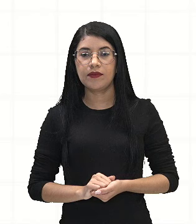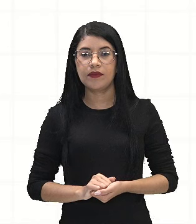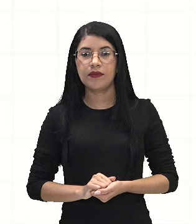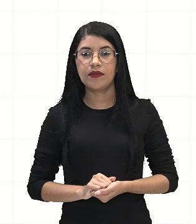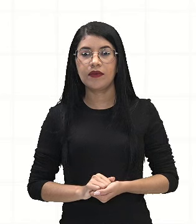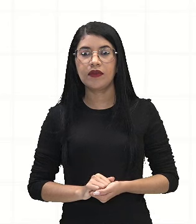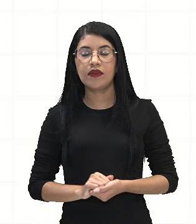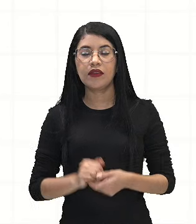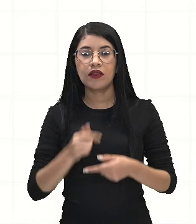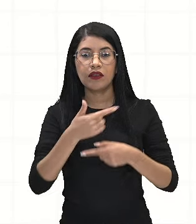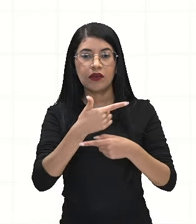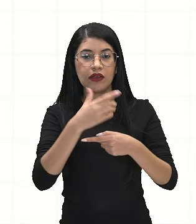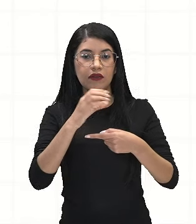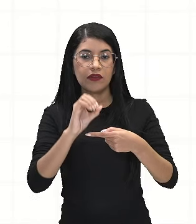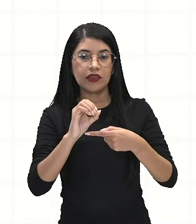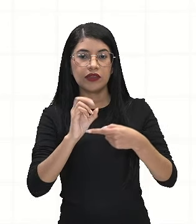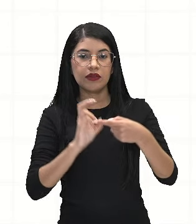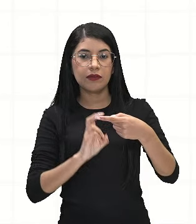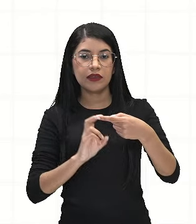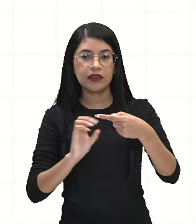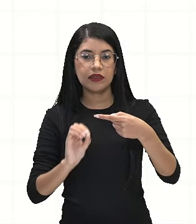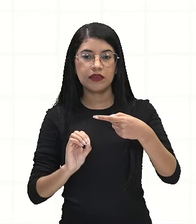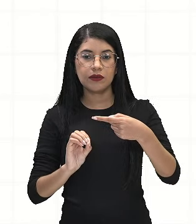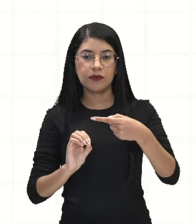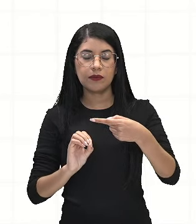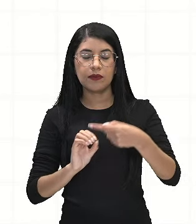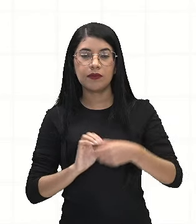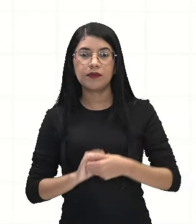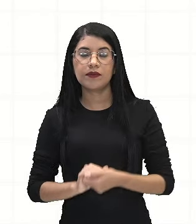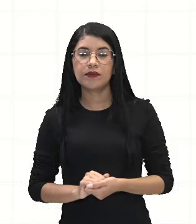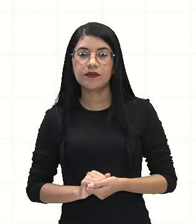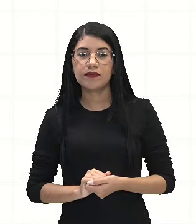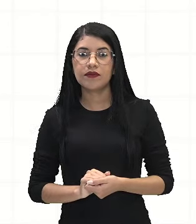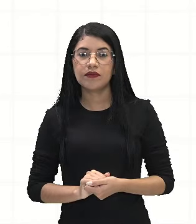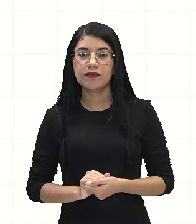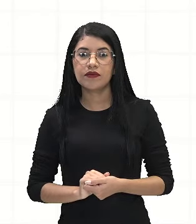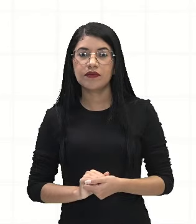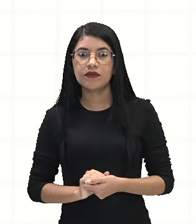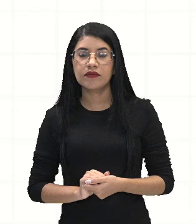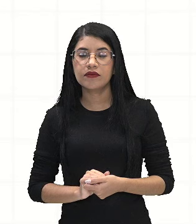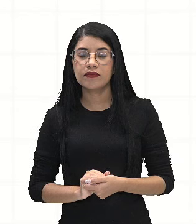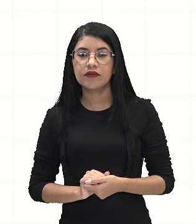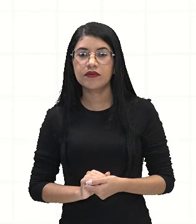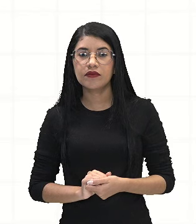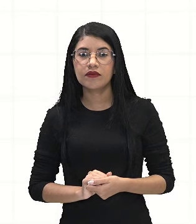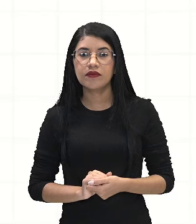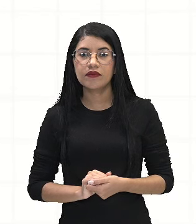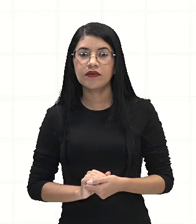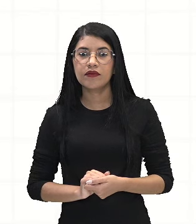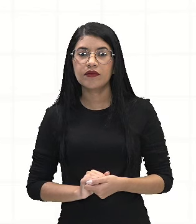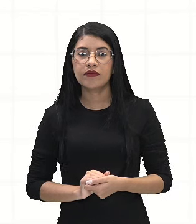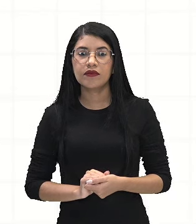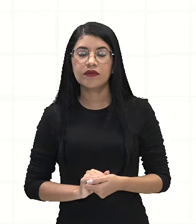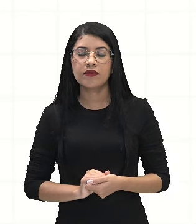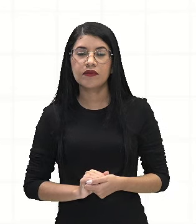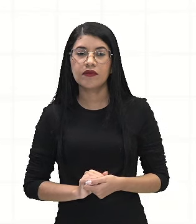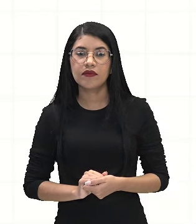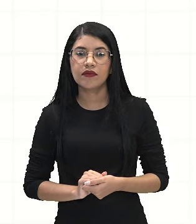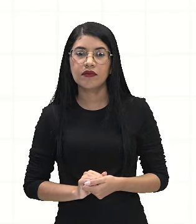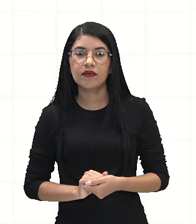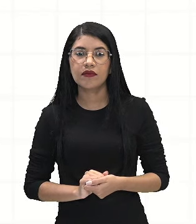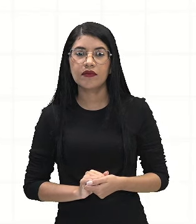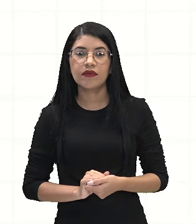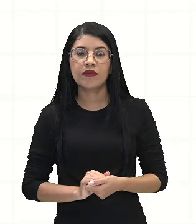20 vai ser o que eu quero, dentre as 50 pessoas que usam o perfume A.